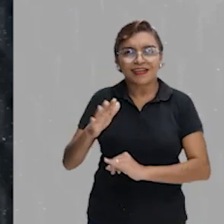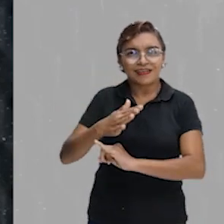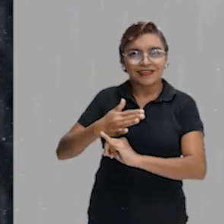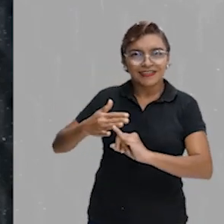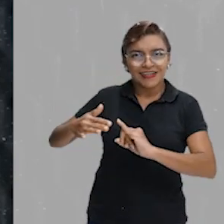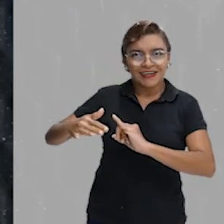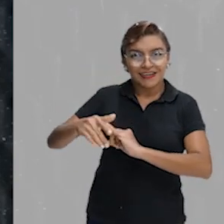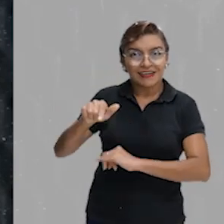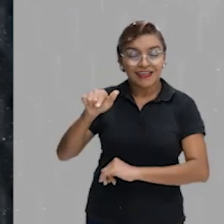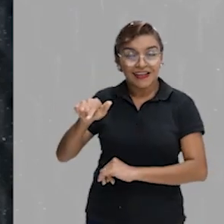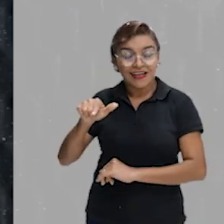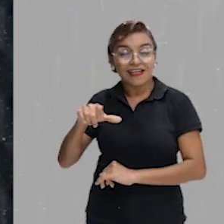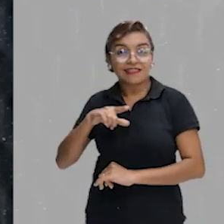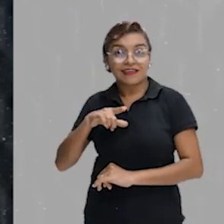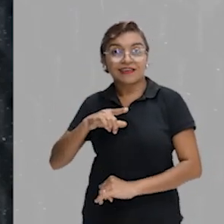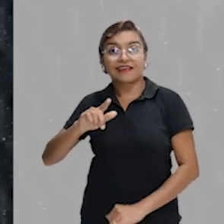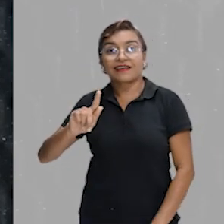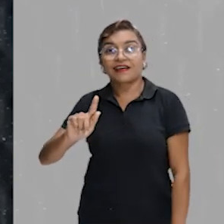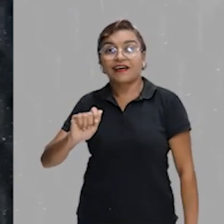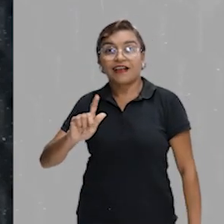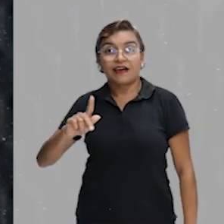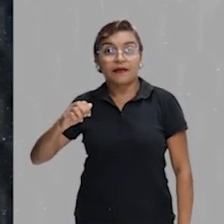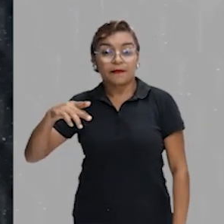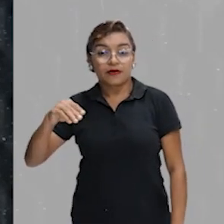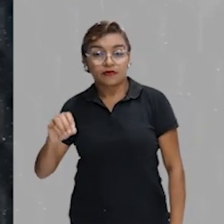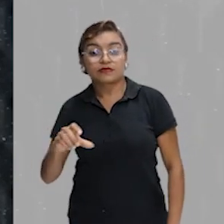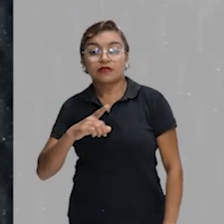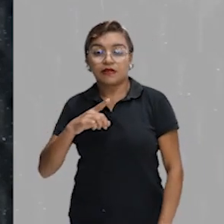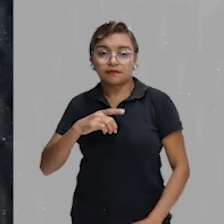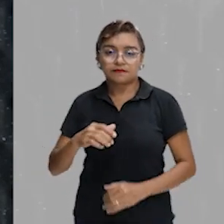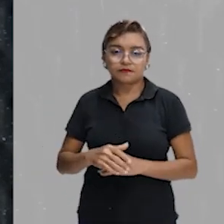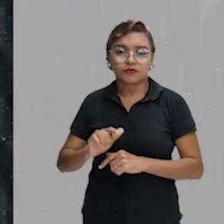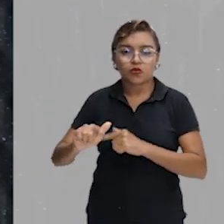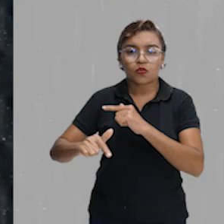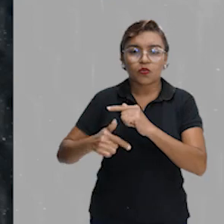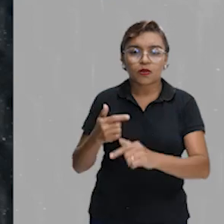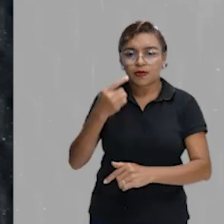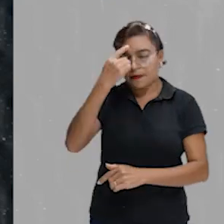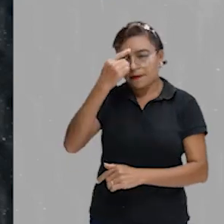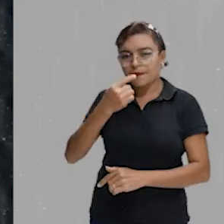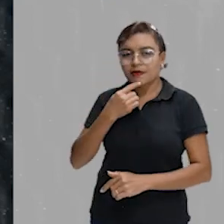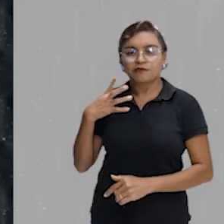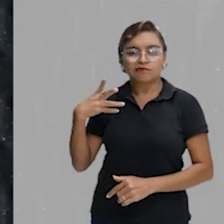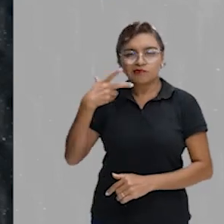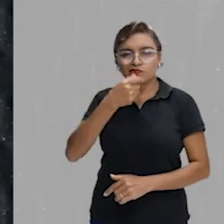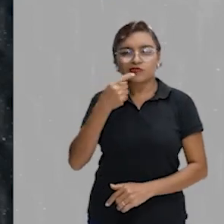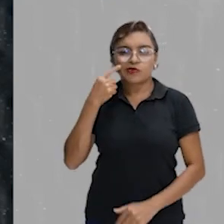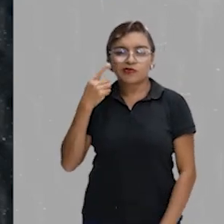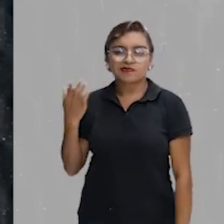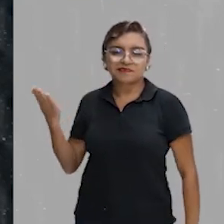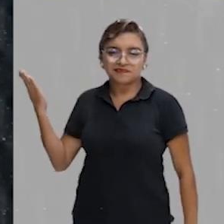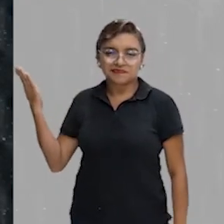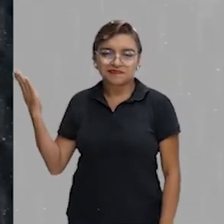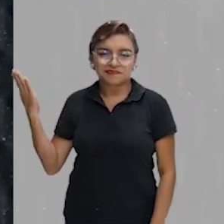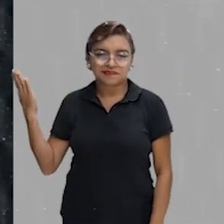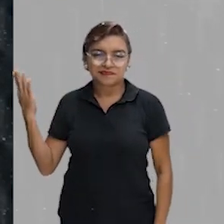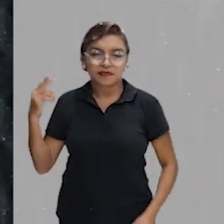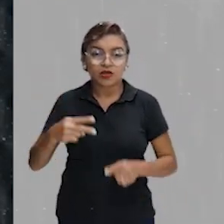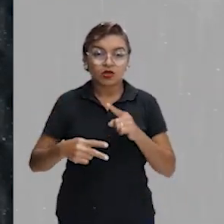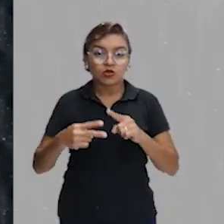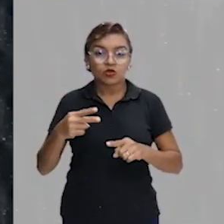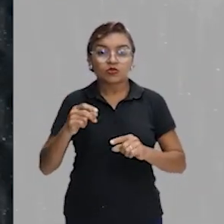Galápagos, ou Galápagos, nós temos isso. Olha outra imagem aqui, muito bonita, vista. São duas,